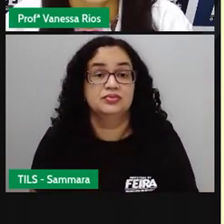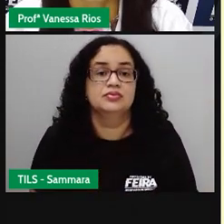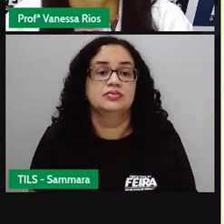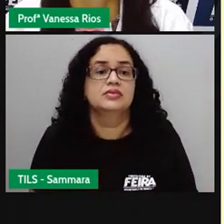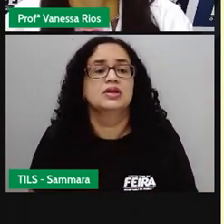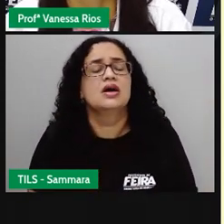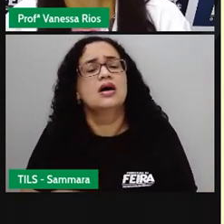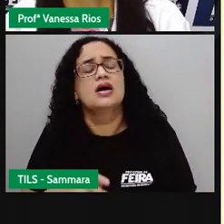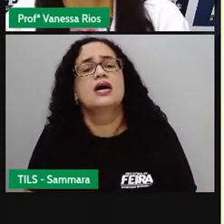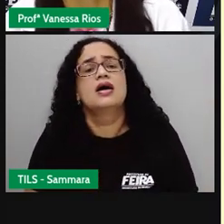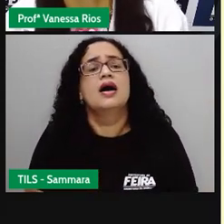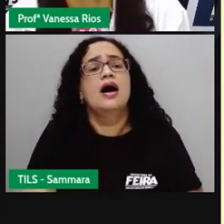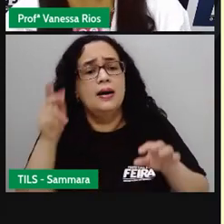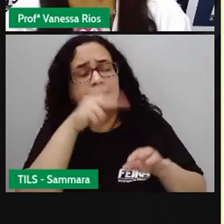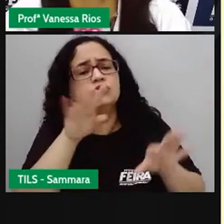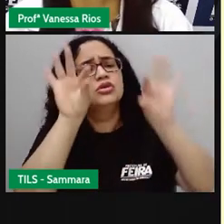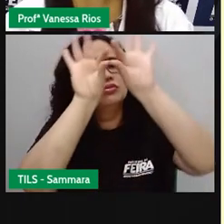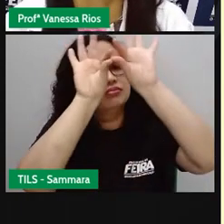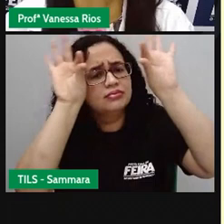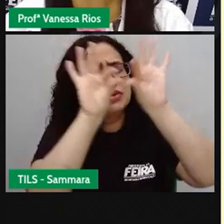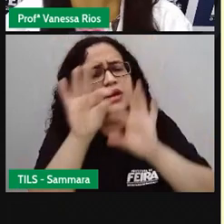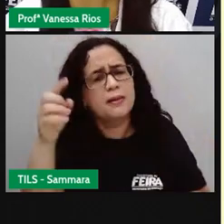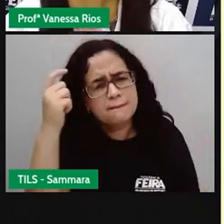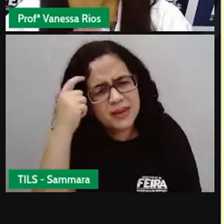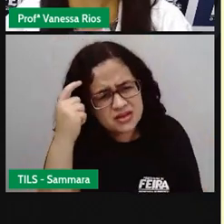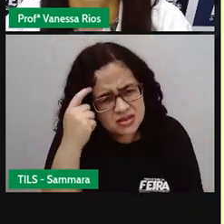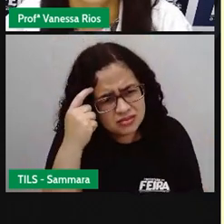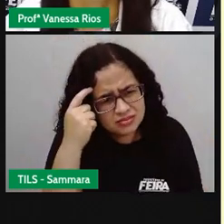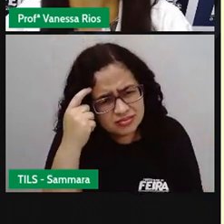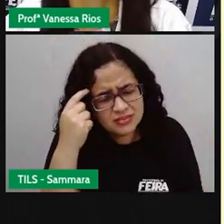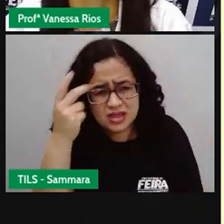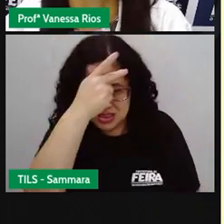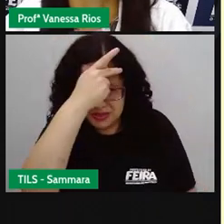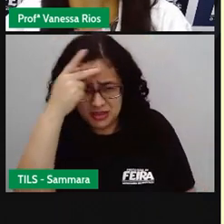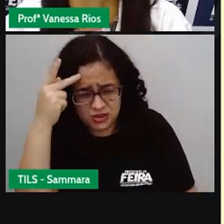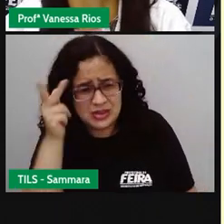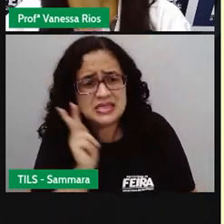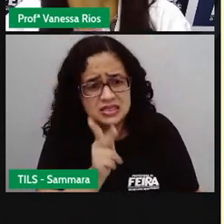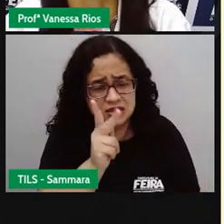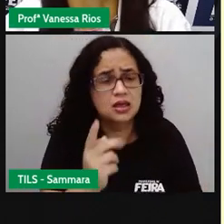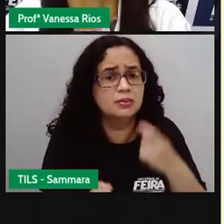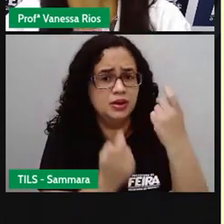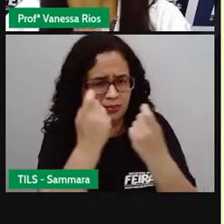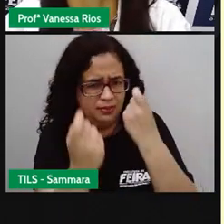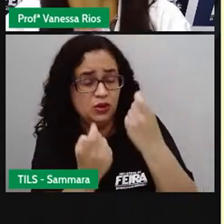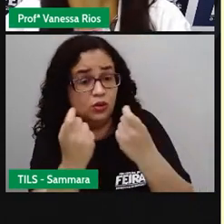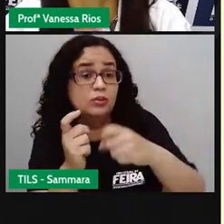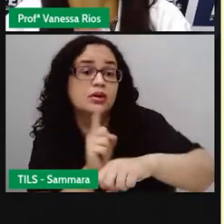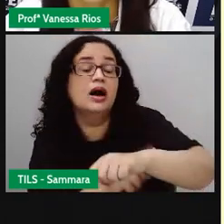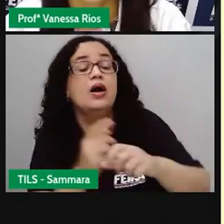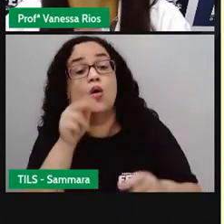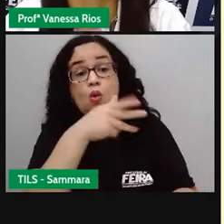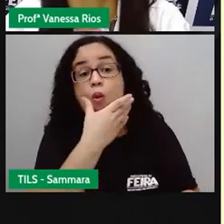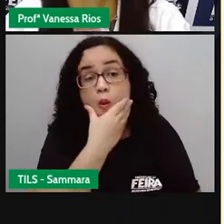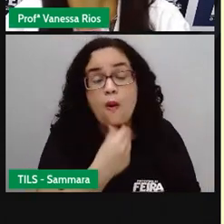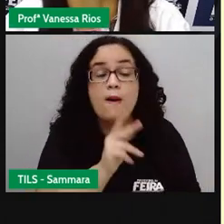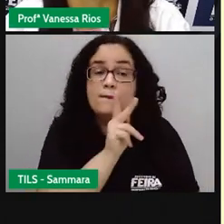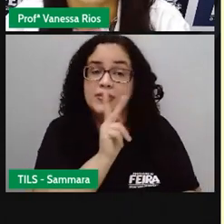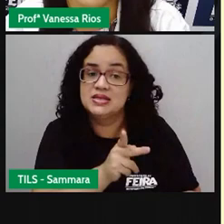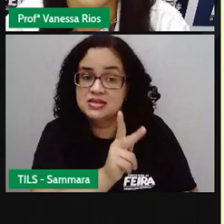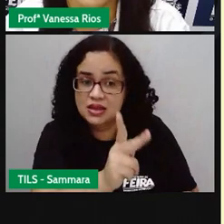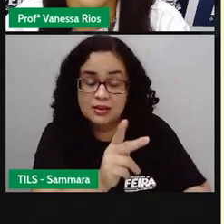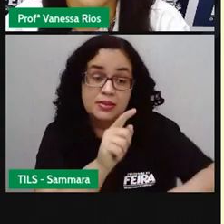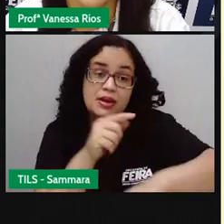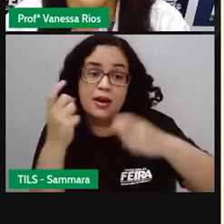E aí a Pró colocou essa frase para a gente pensar um pouquinho. O homem sempre se preocupou em contar o